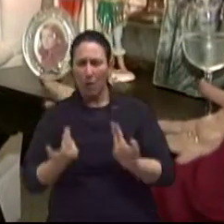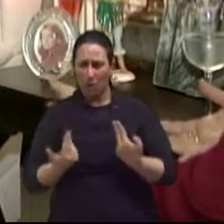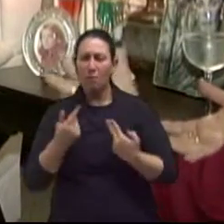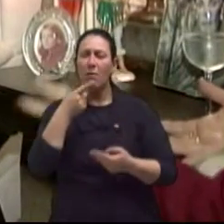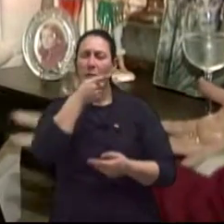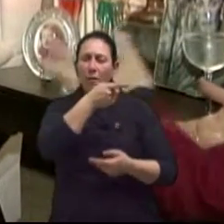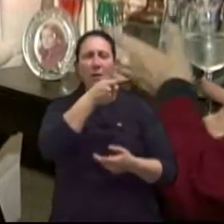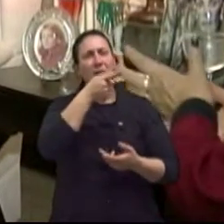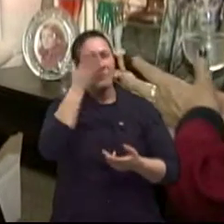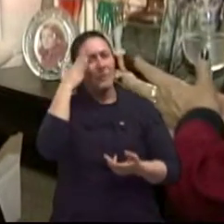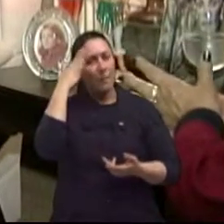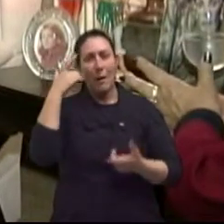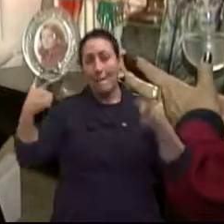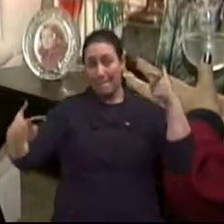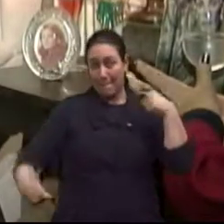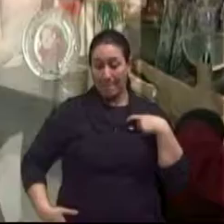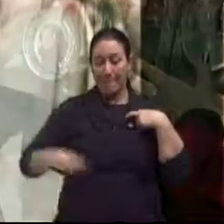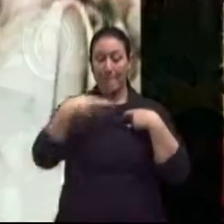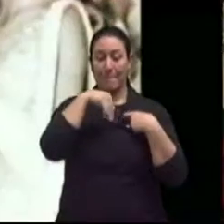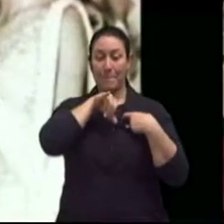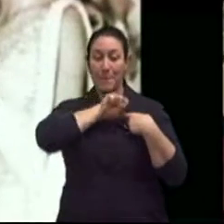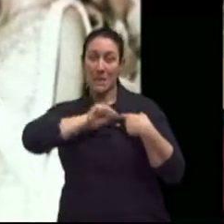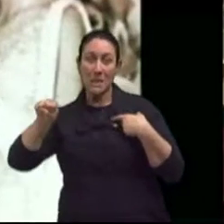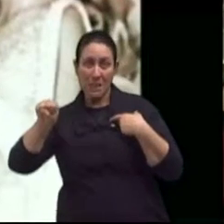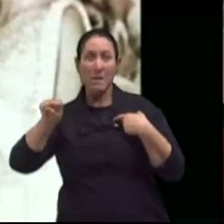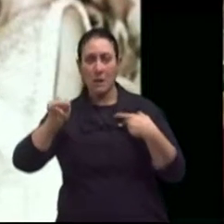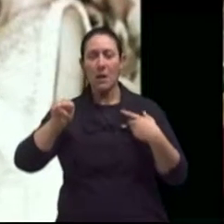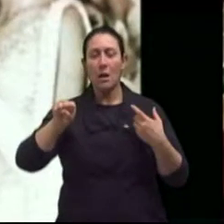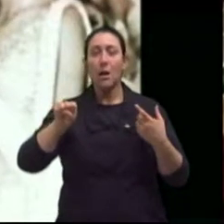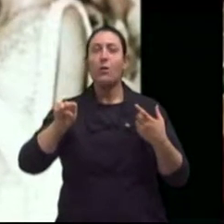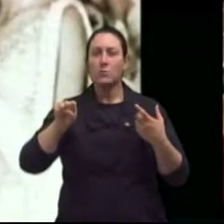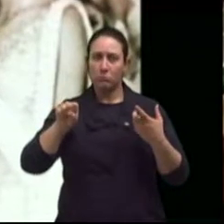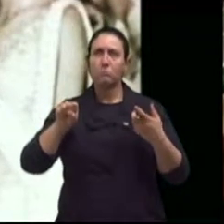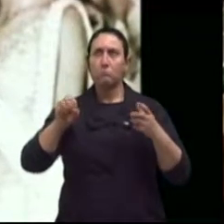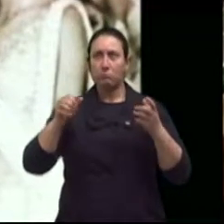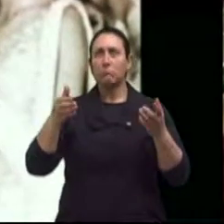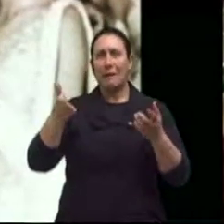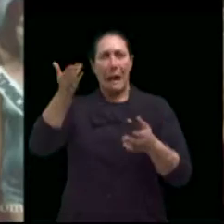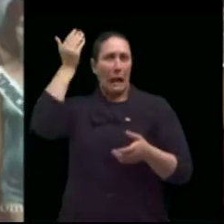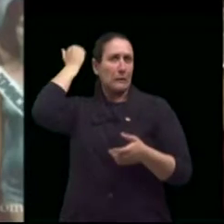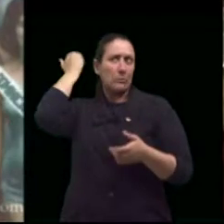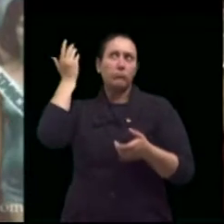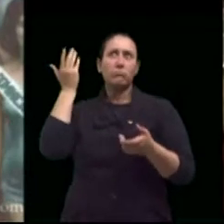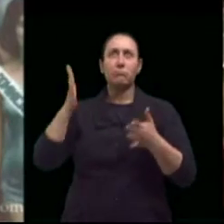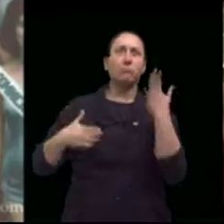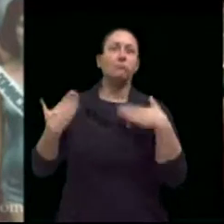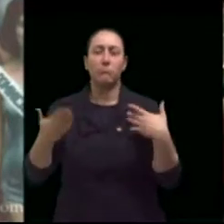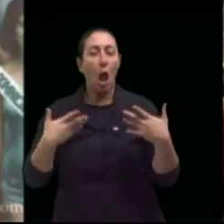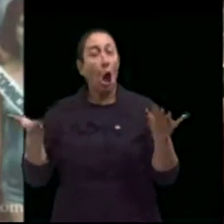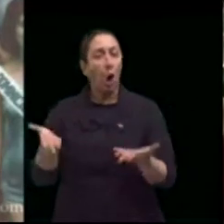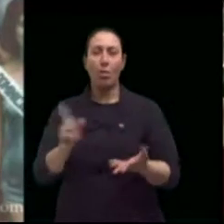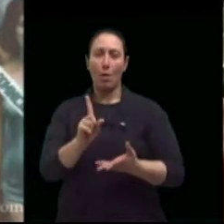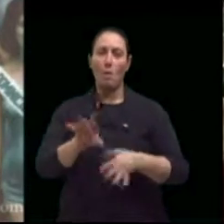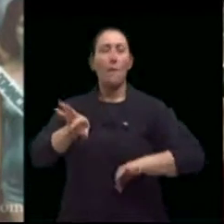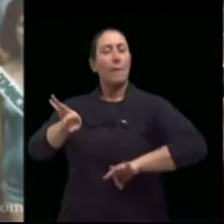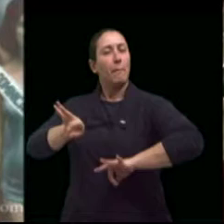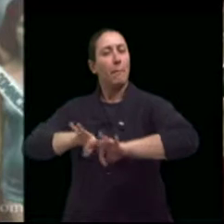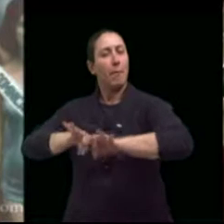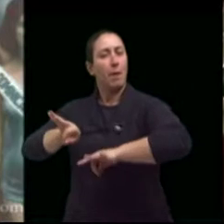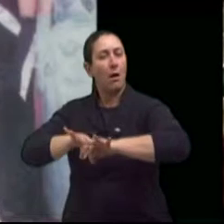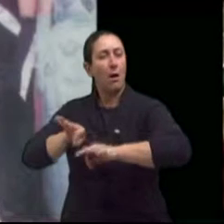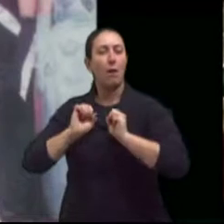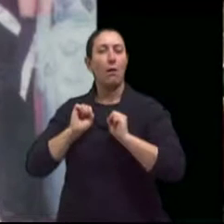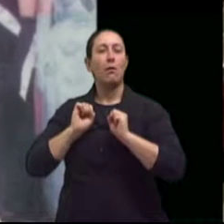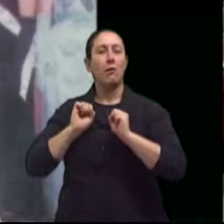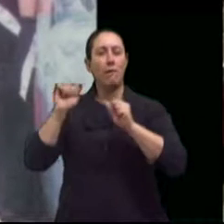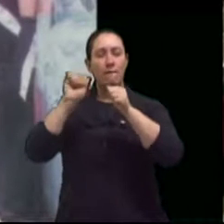chegaram até aquele momento de vida. Hoje, elas são preparadas, né? Para serem missas. Quer dizer, bota mais medidas na